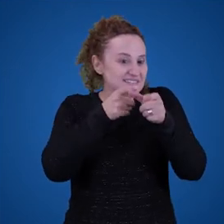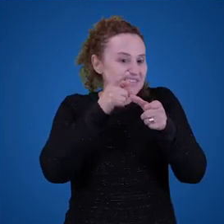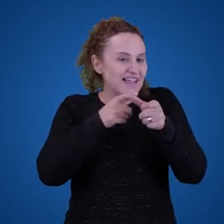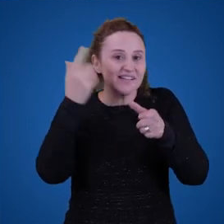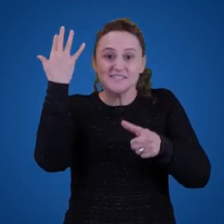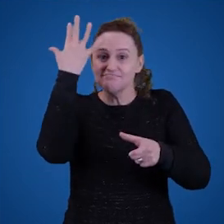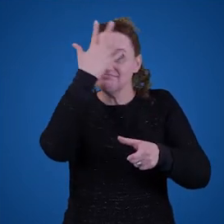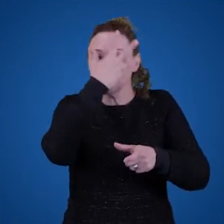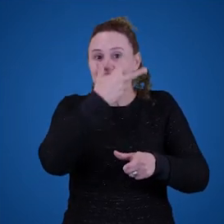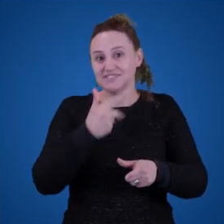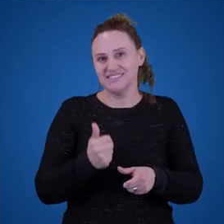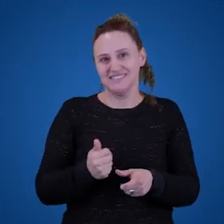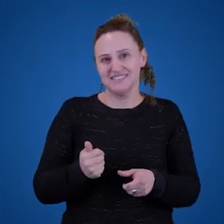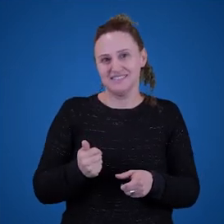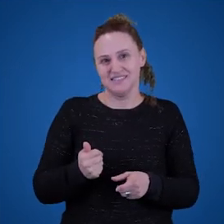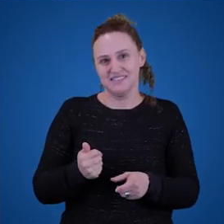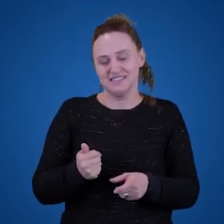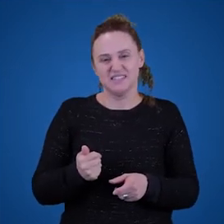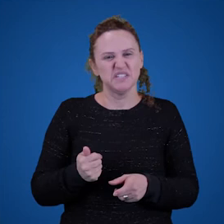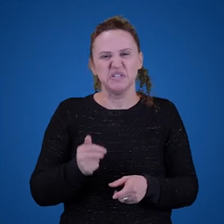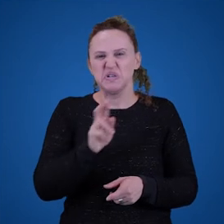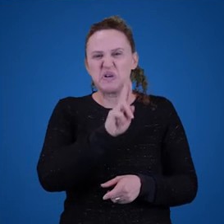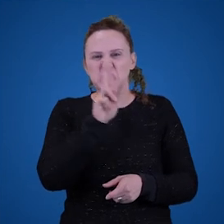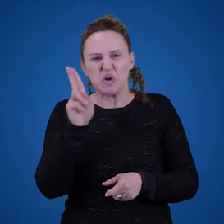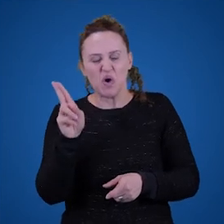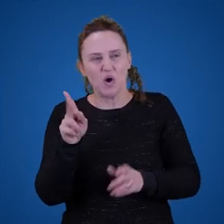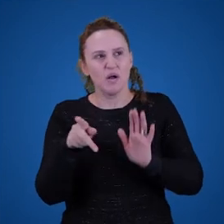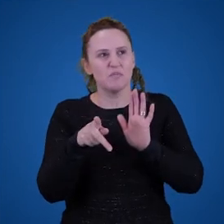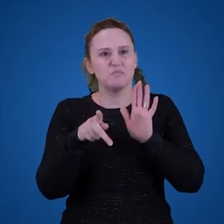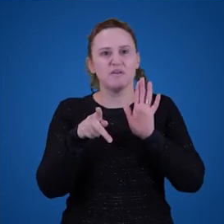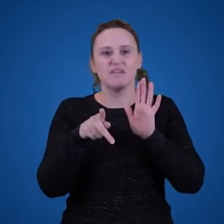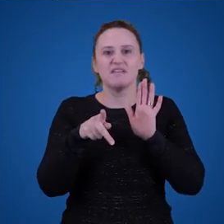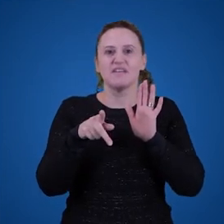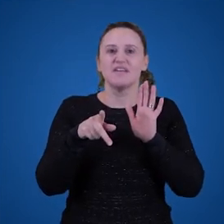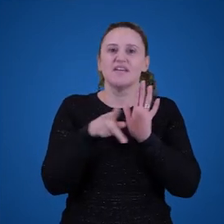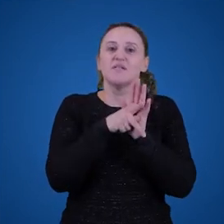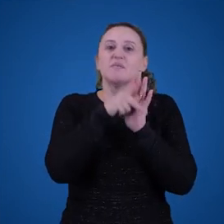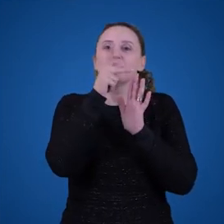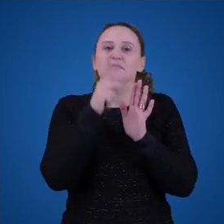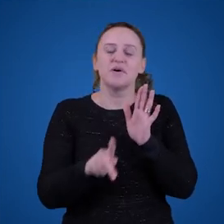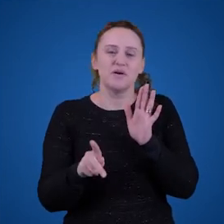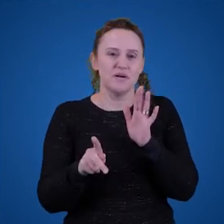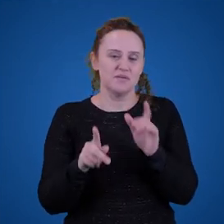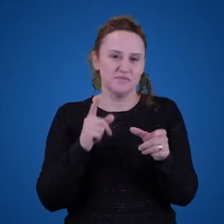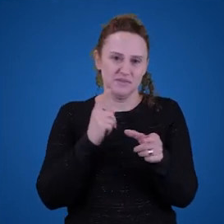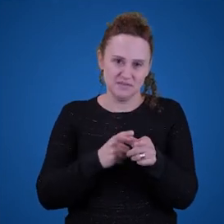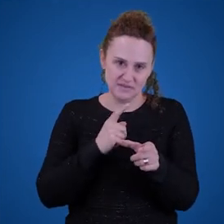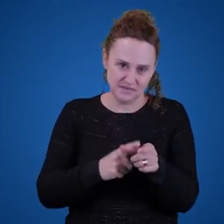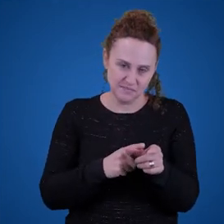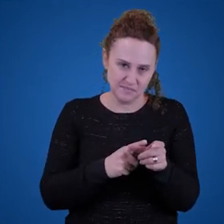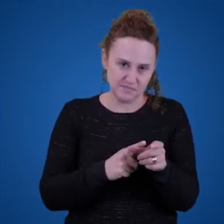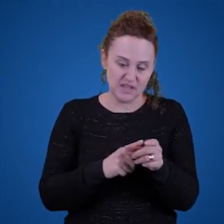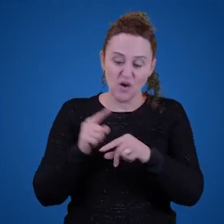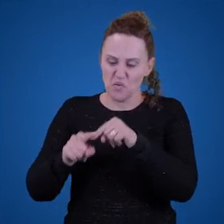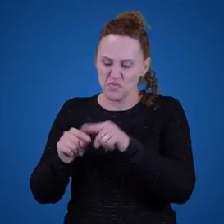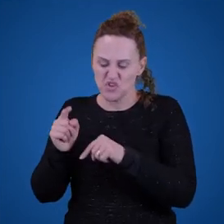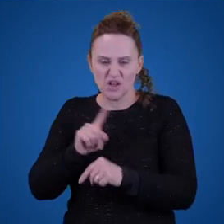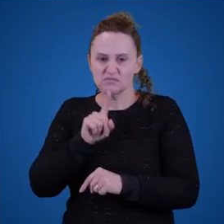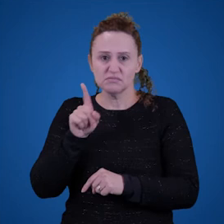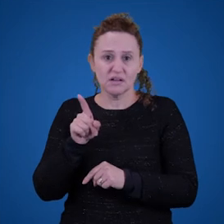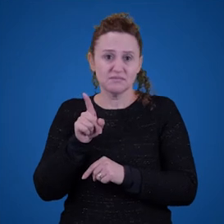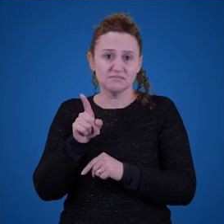não parece que o nome próprio Guarapuava está apontando para uma cidade, o objeto de Guarapuava.